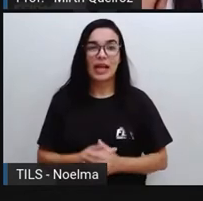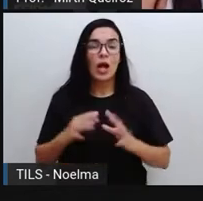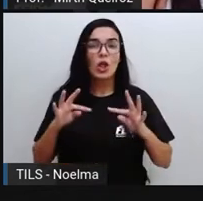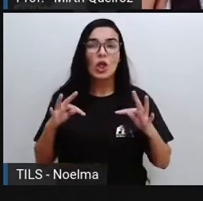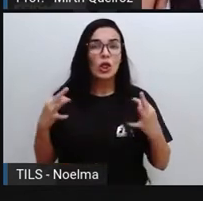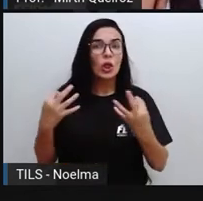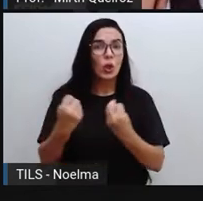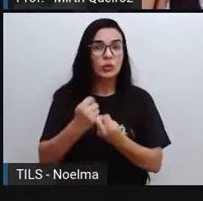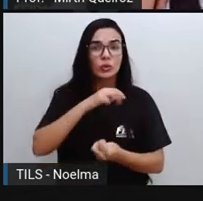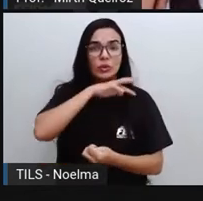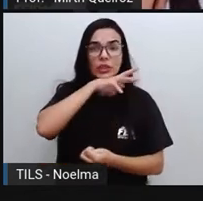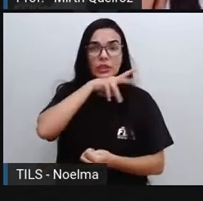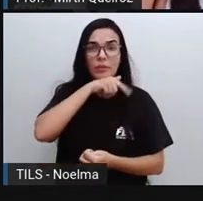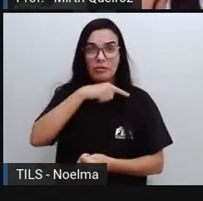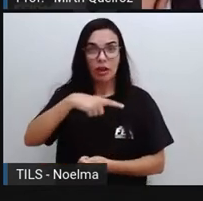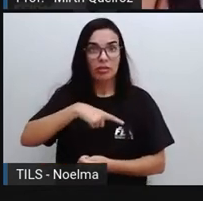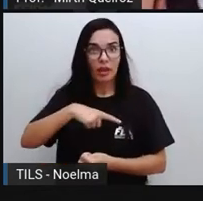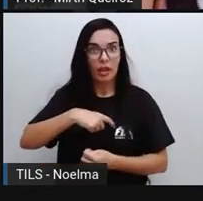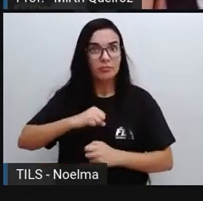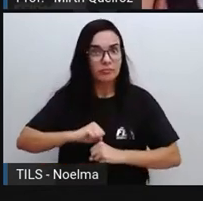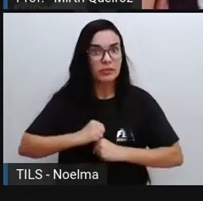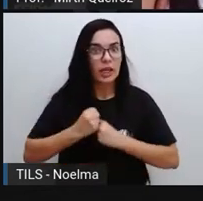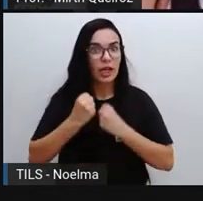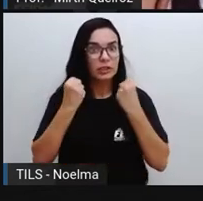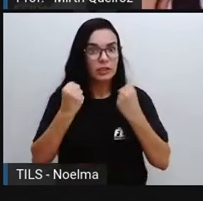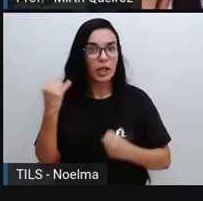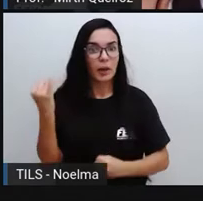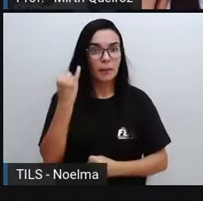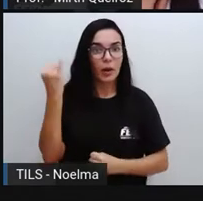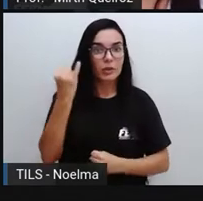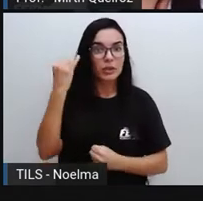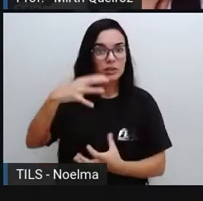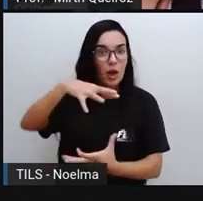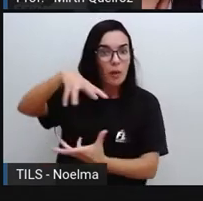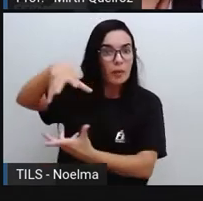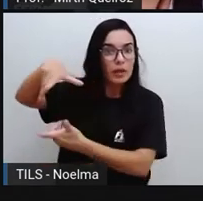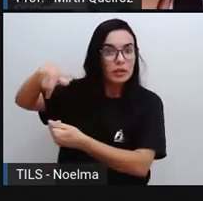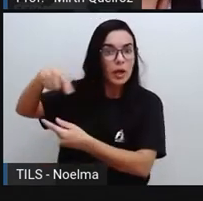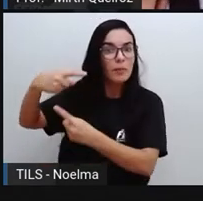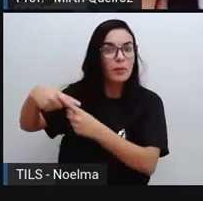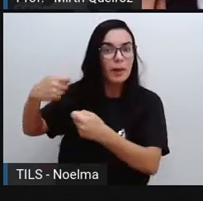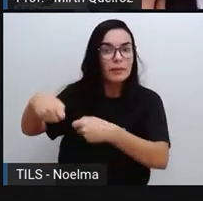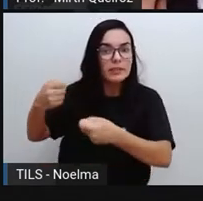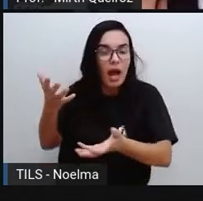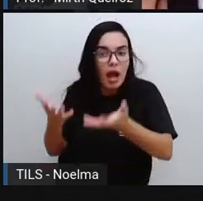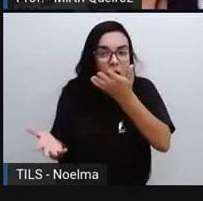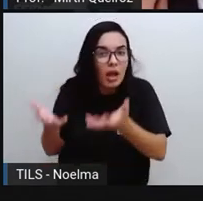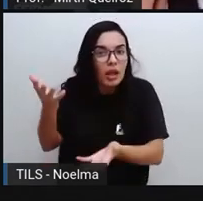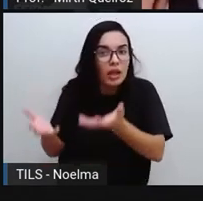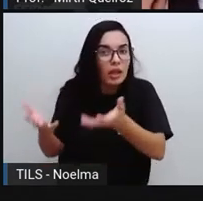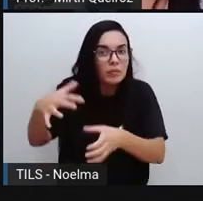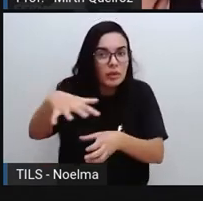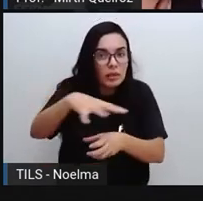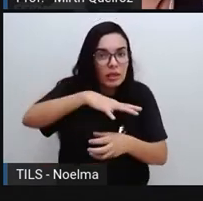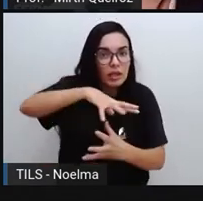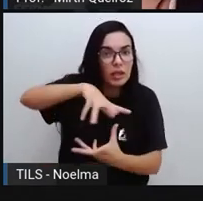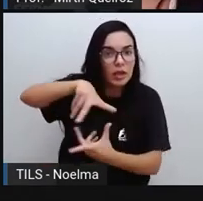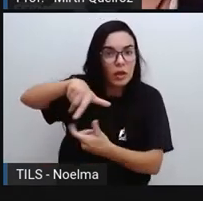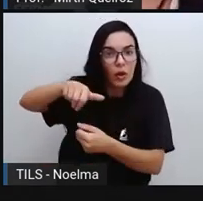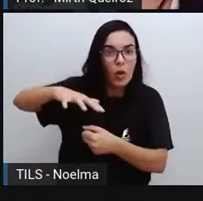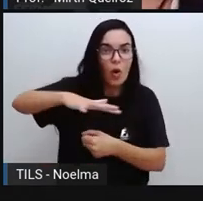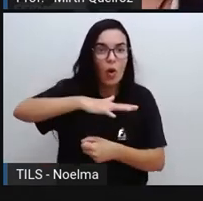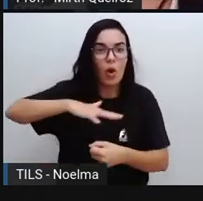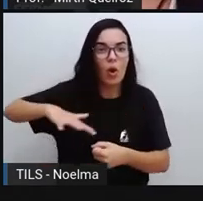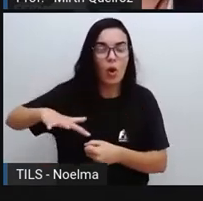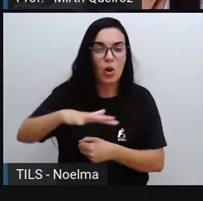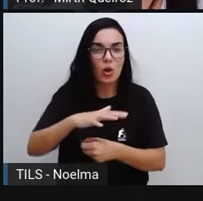Todos os animais têm grande importância no planeta para o equilíbrio ecológico do planeta. A gente viu isso quando a gente